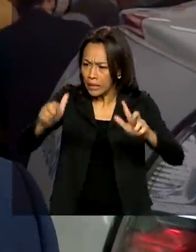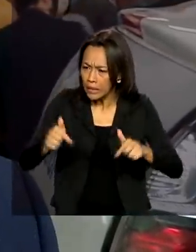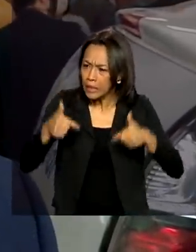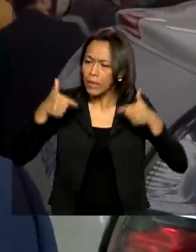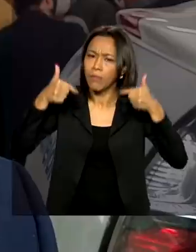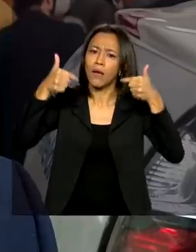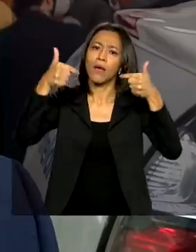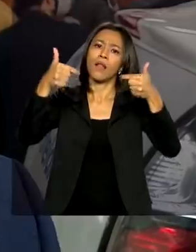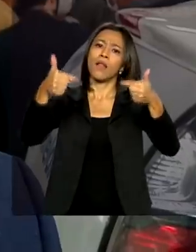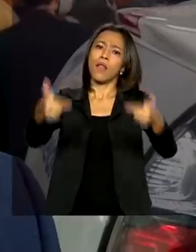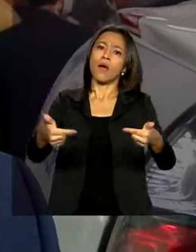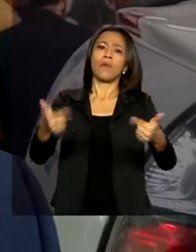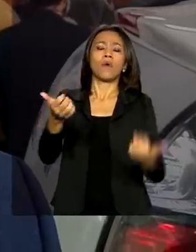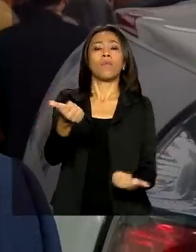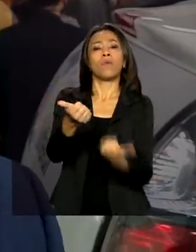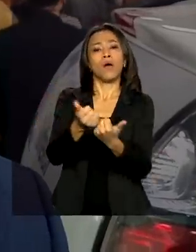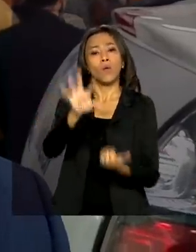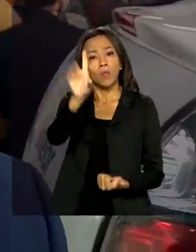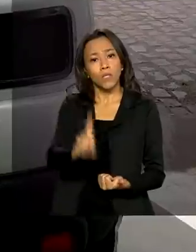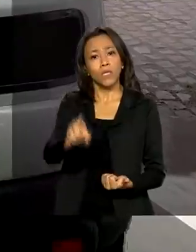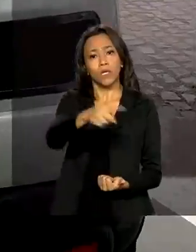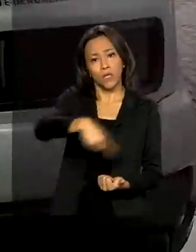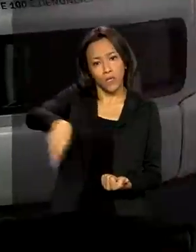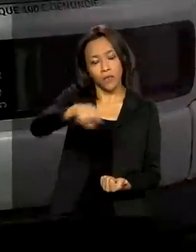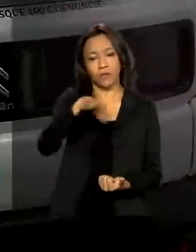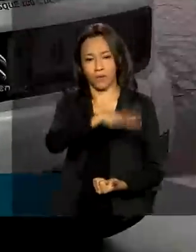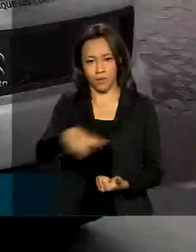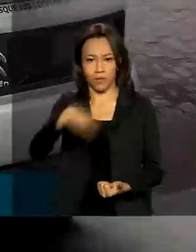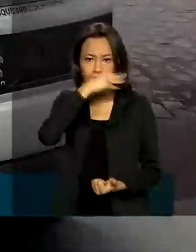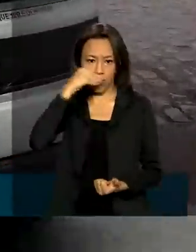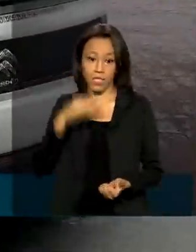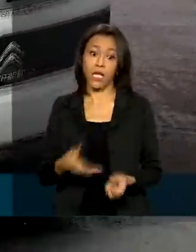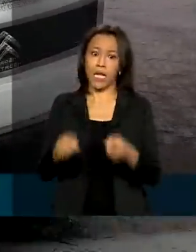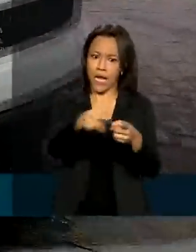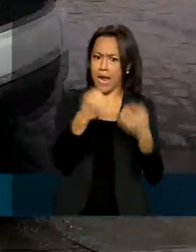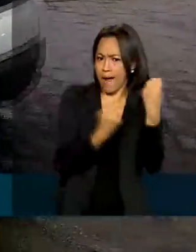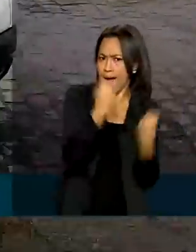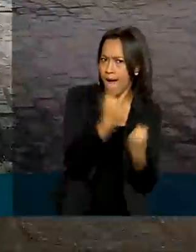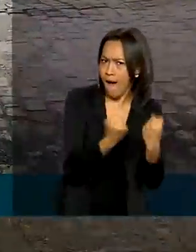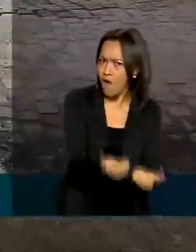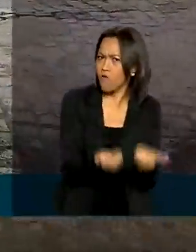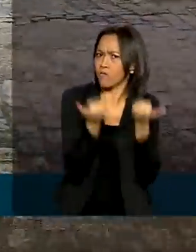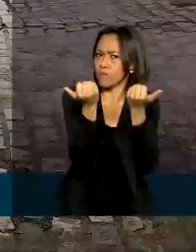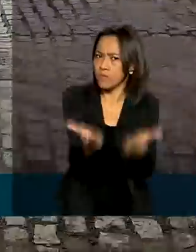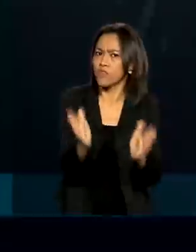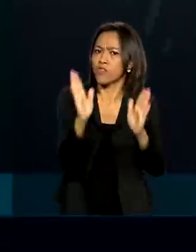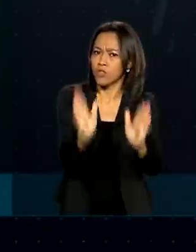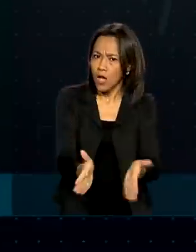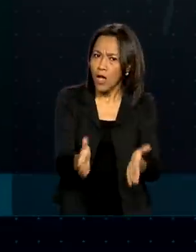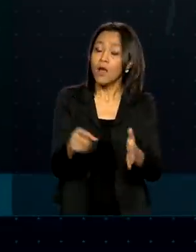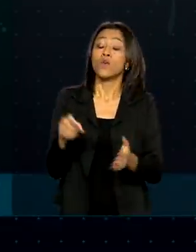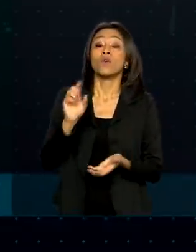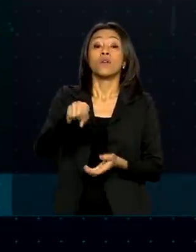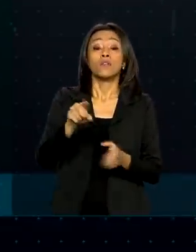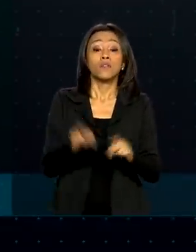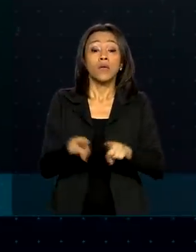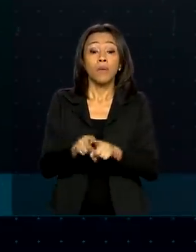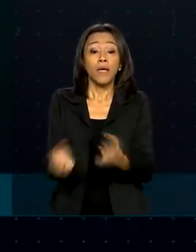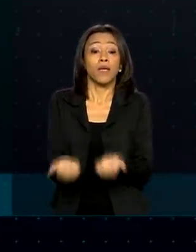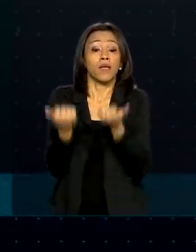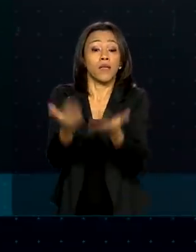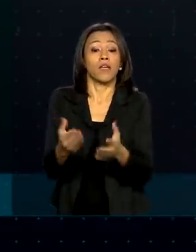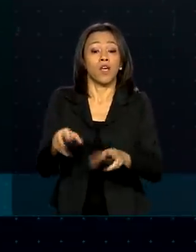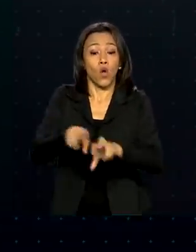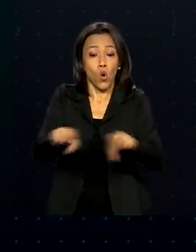promoção dos direitos das nossas crianças e adolescentes. Além de carros, os conselhos tutelares também recebem computadores,